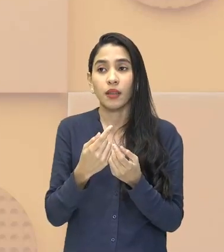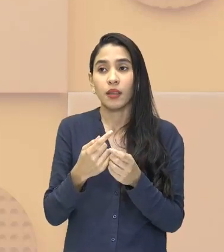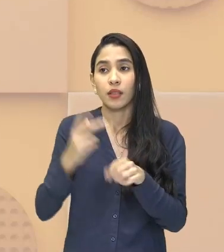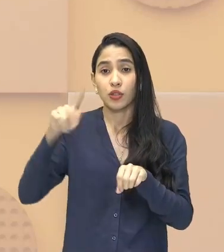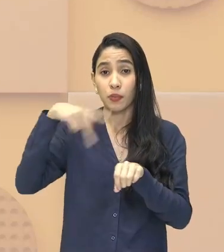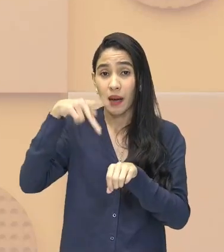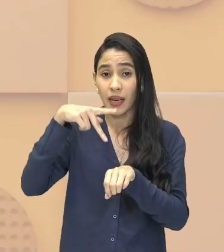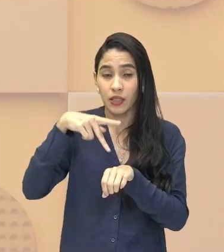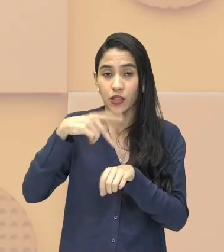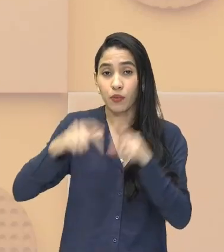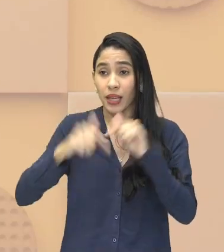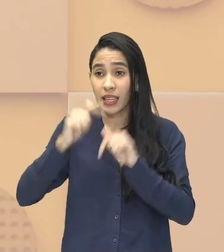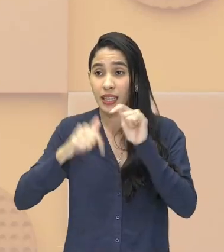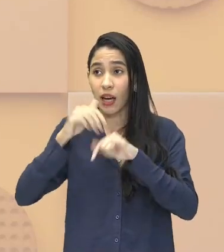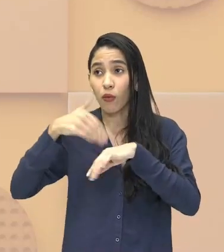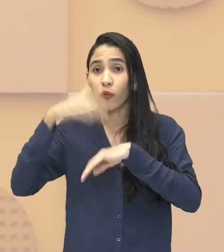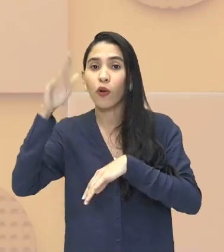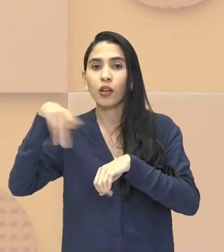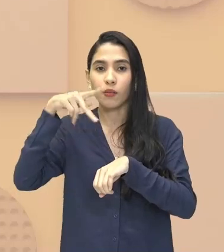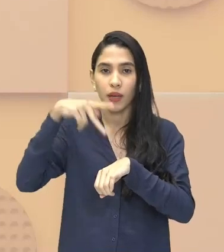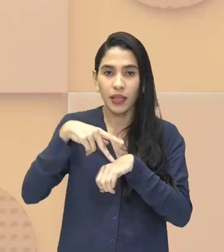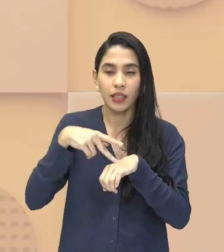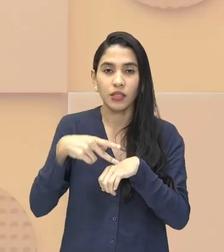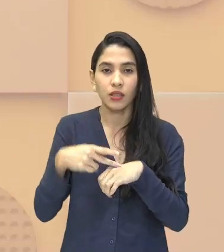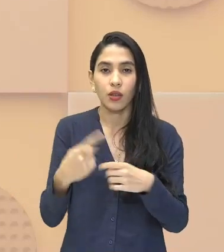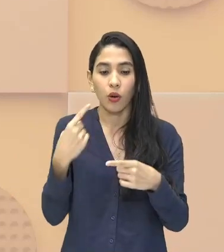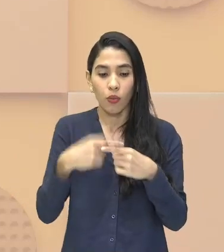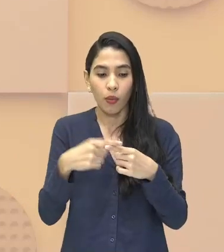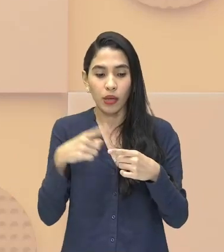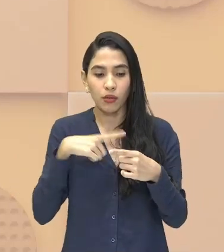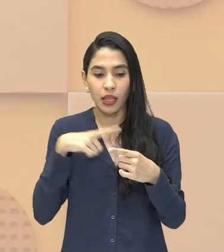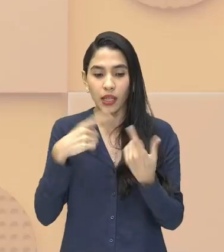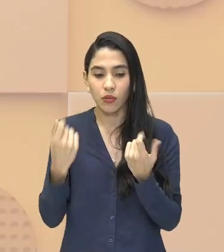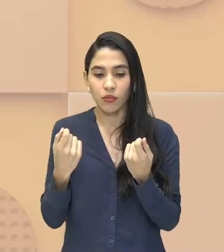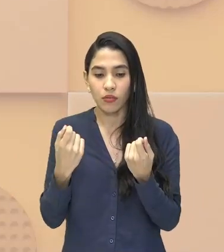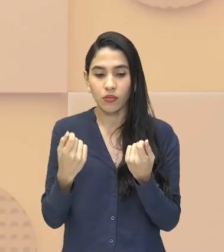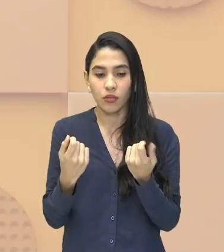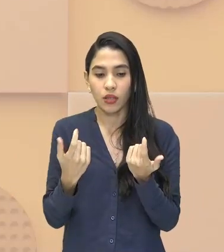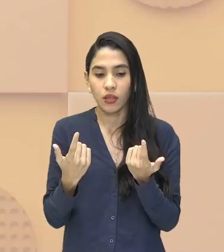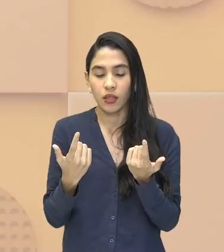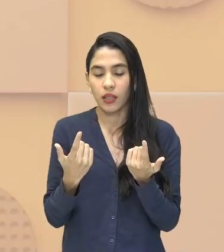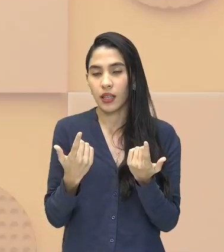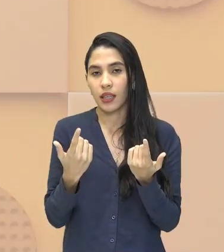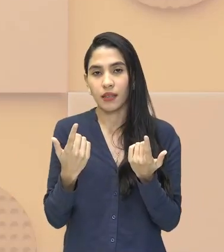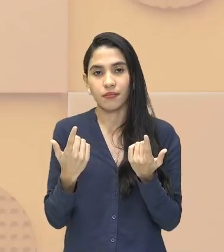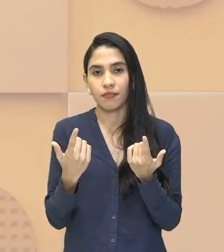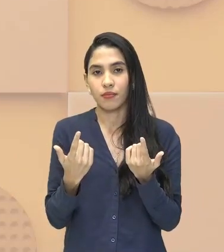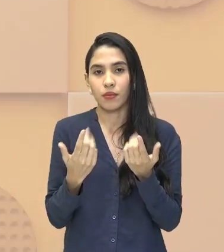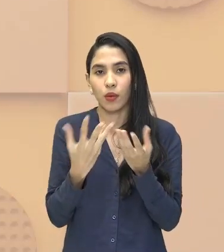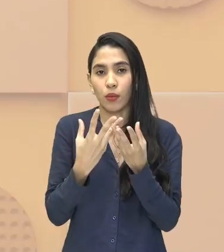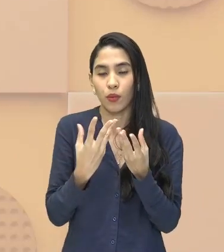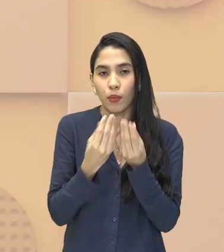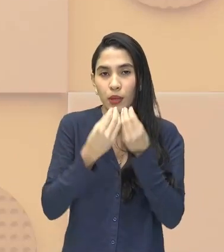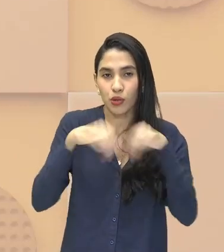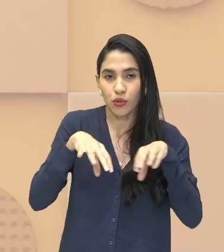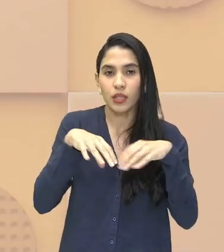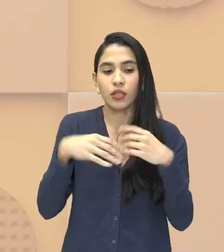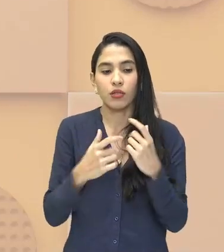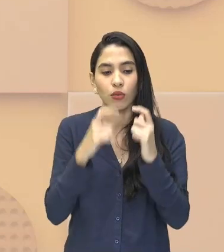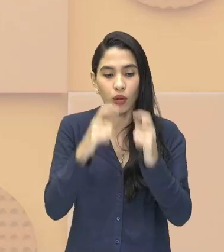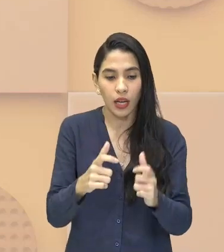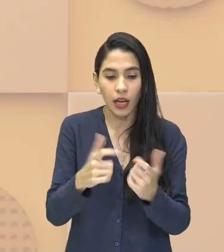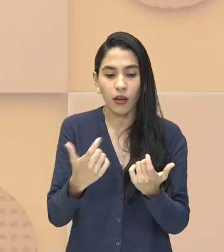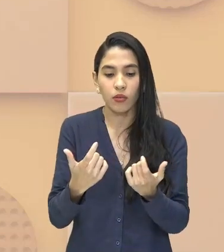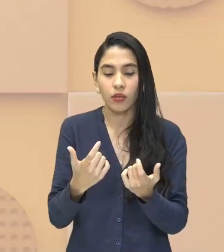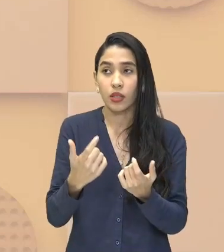não produzem. Então, no momento em que eu tenho uma pandemia, uma crise em um determinado local, e esse local me